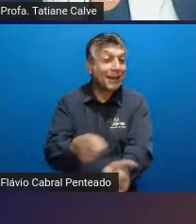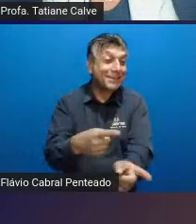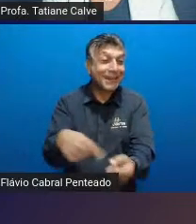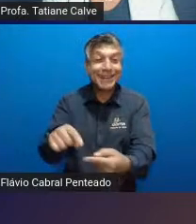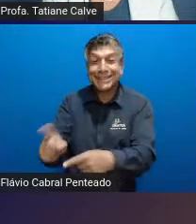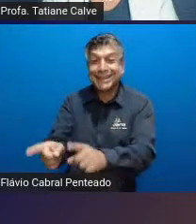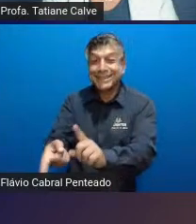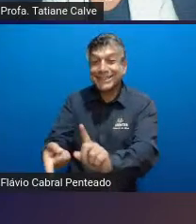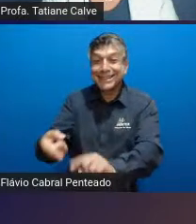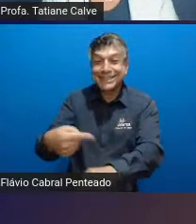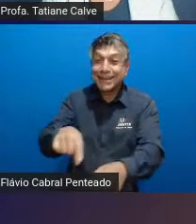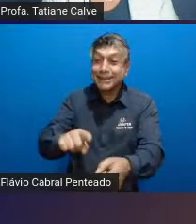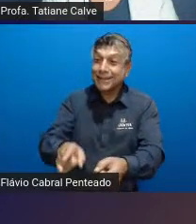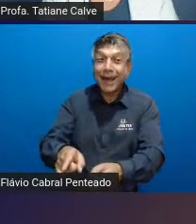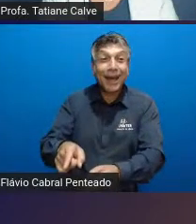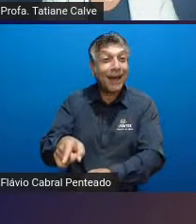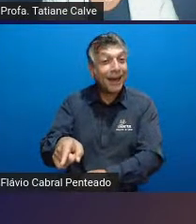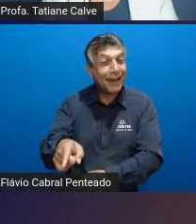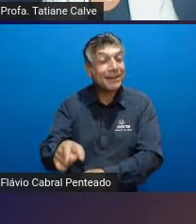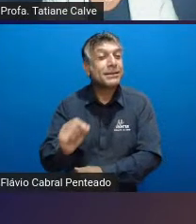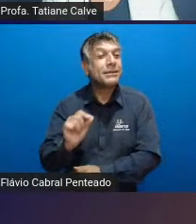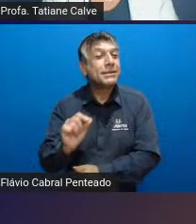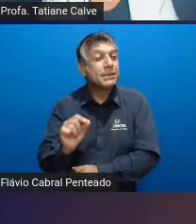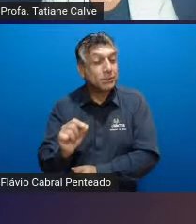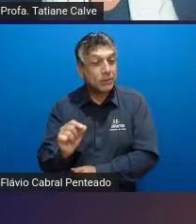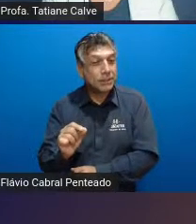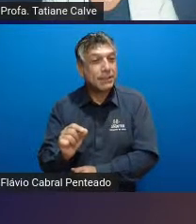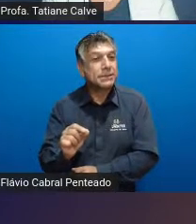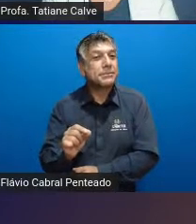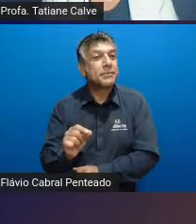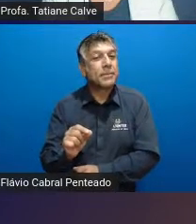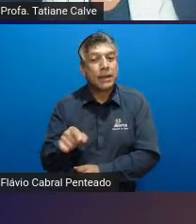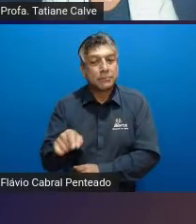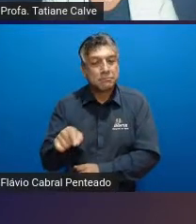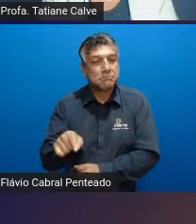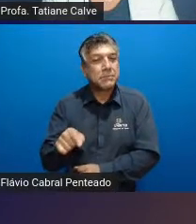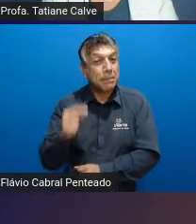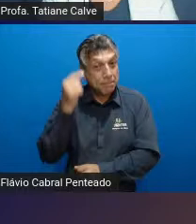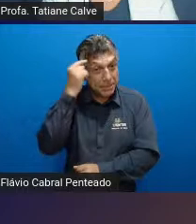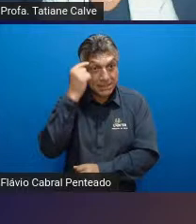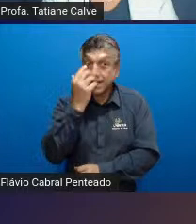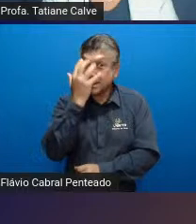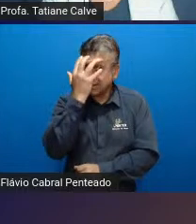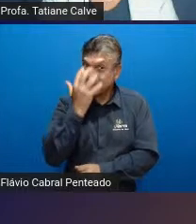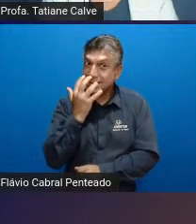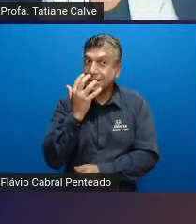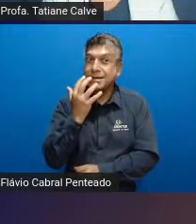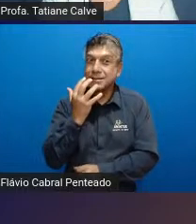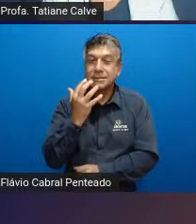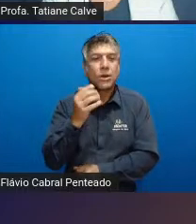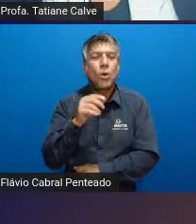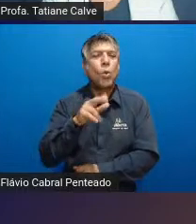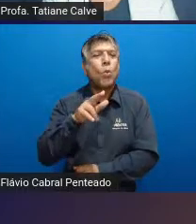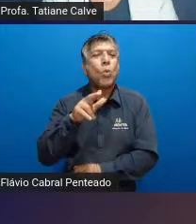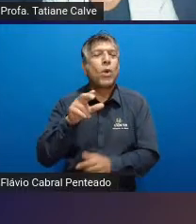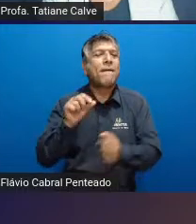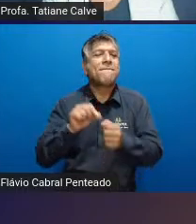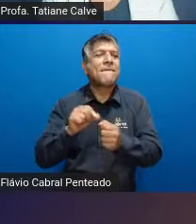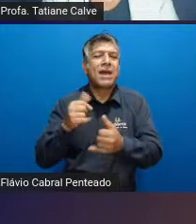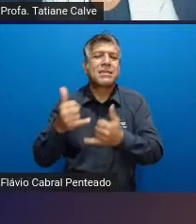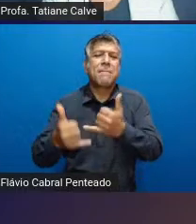esse trabalho ele tem uma profundidade de seriedade como eu acabei de falar a gente nunca realiza uma